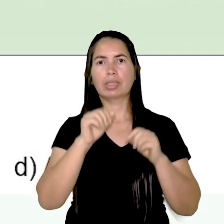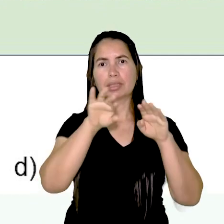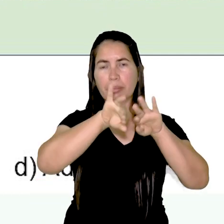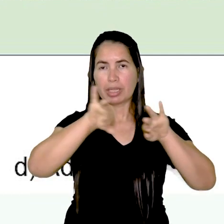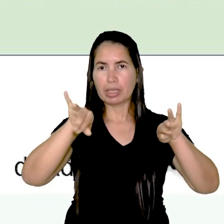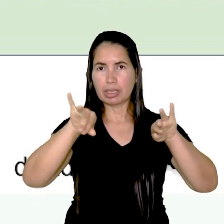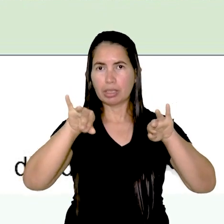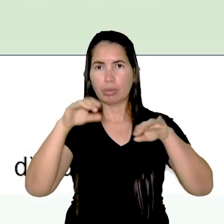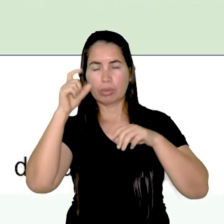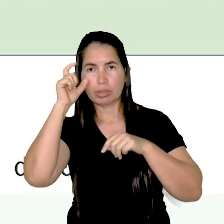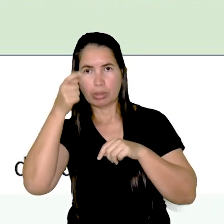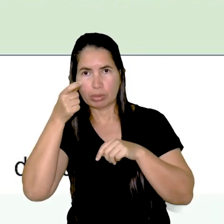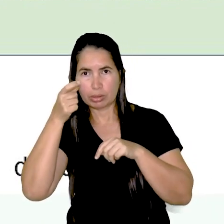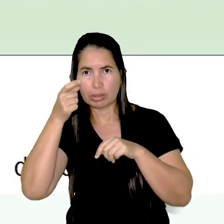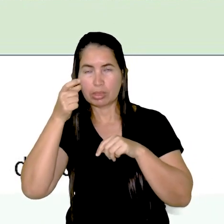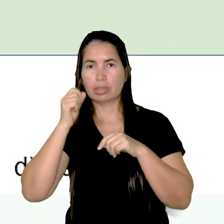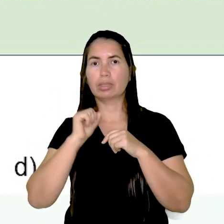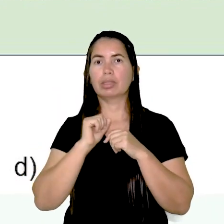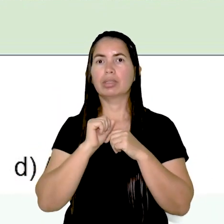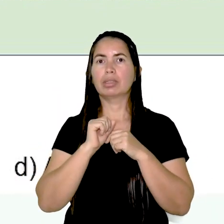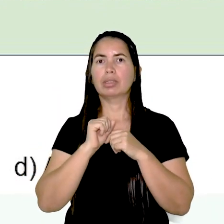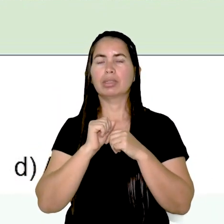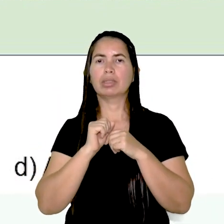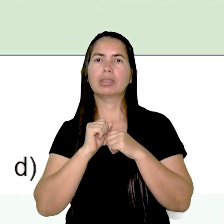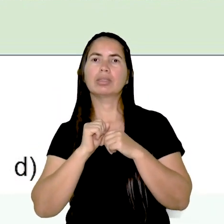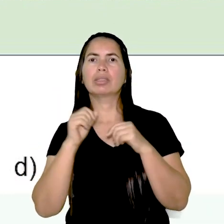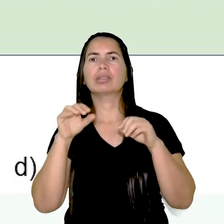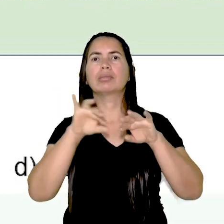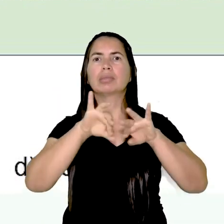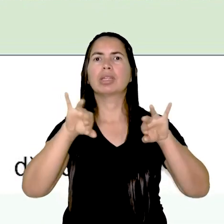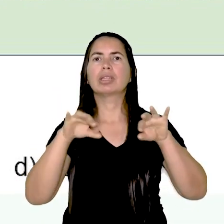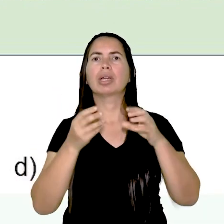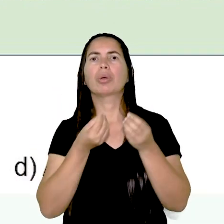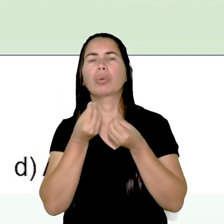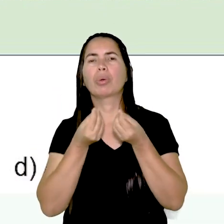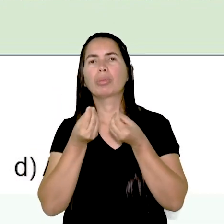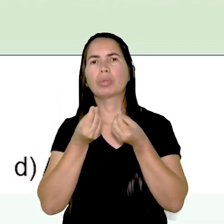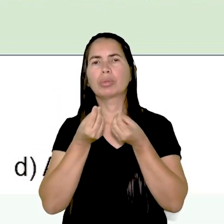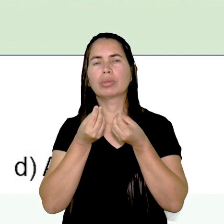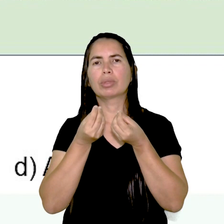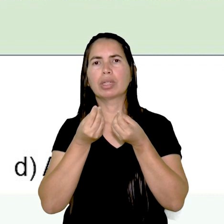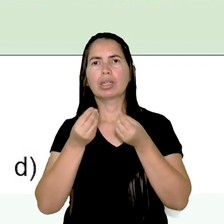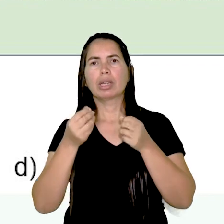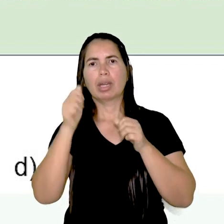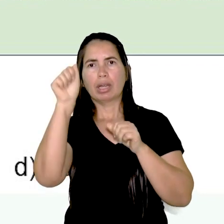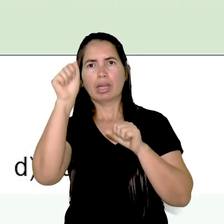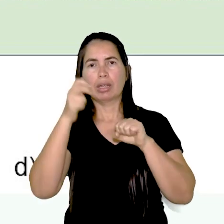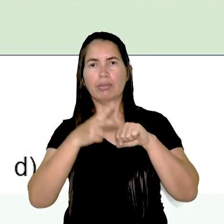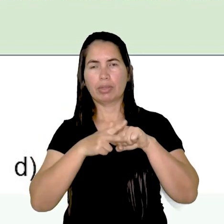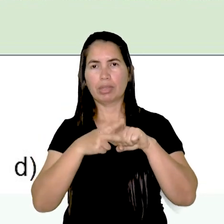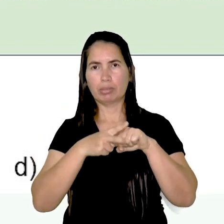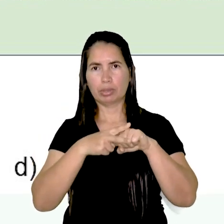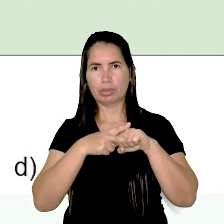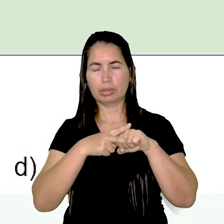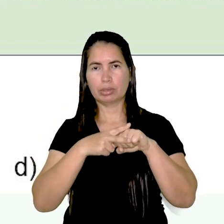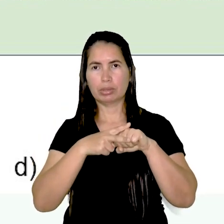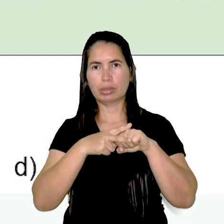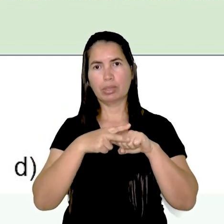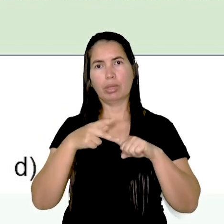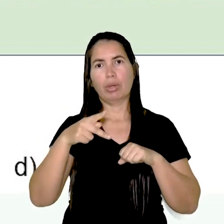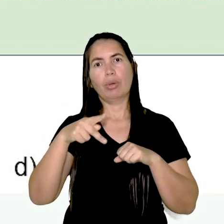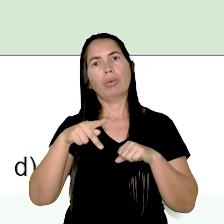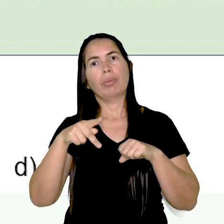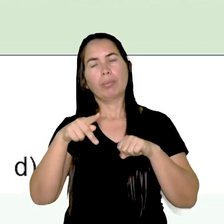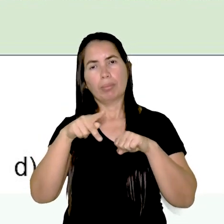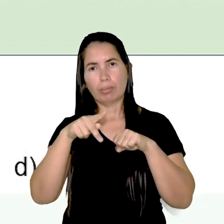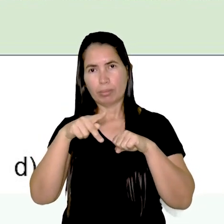trecho do texto, elas podem ser classificadas como? Na letra A, verbos. Na letra B, pronomes. Na